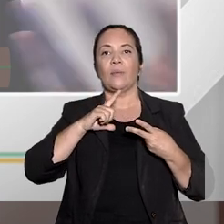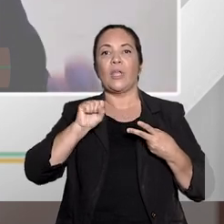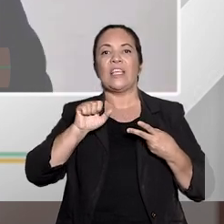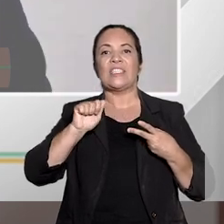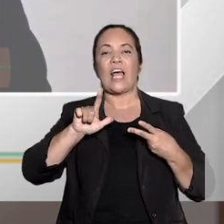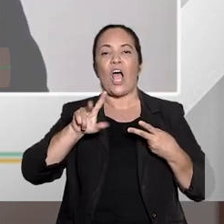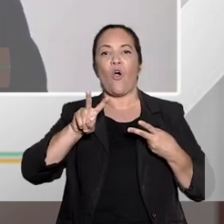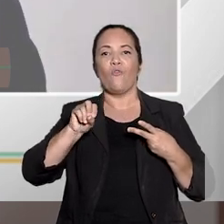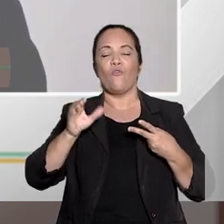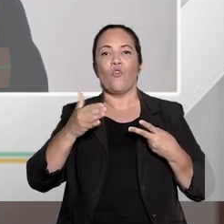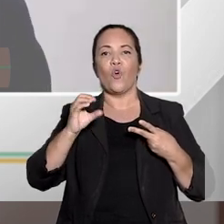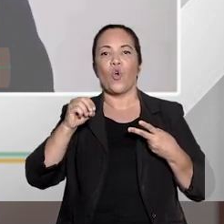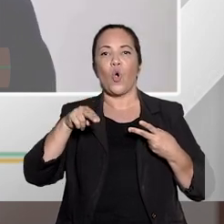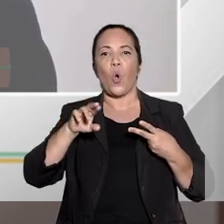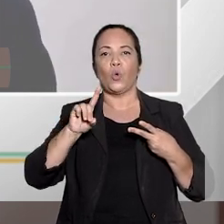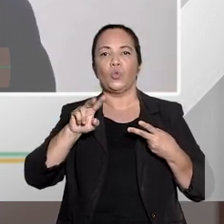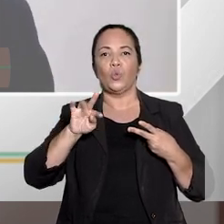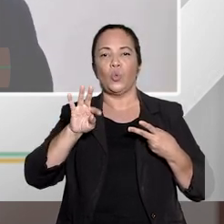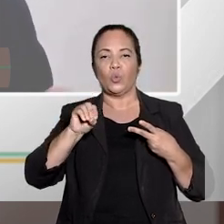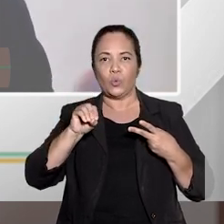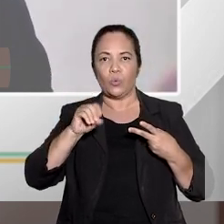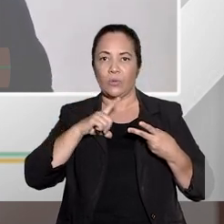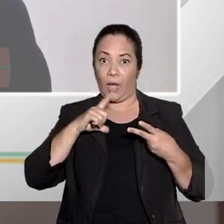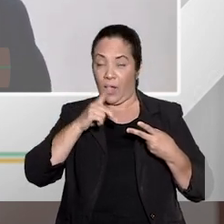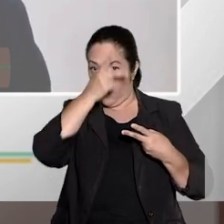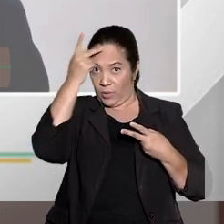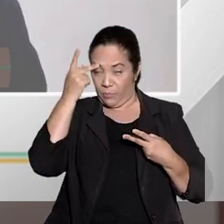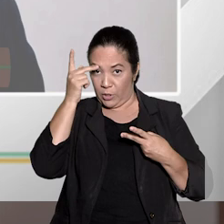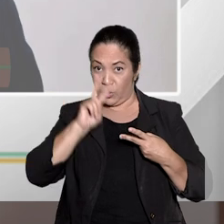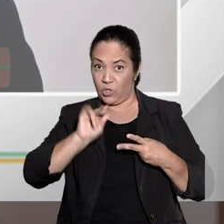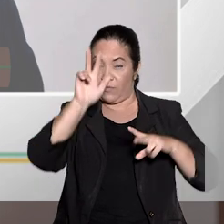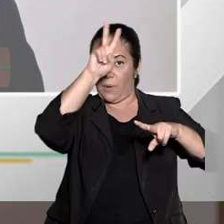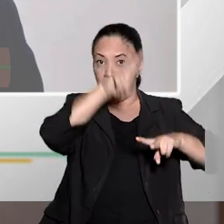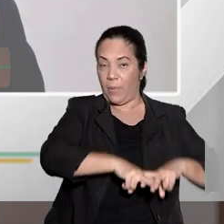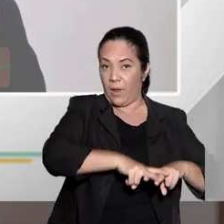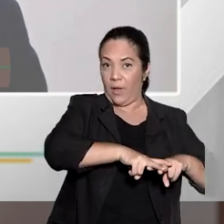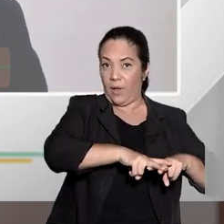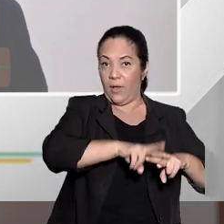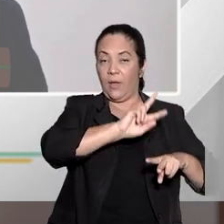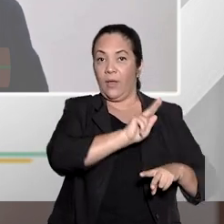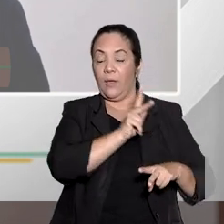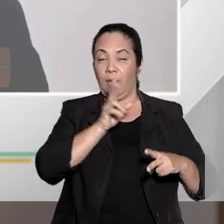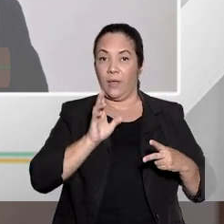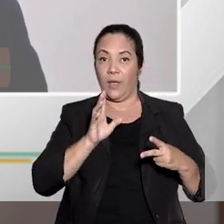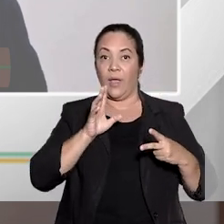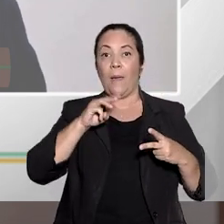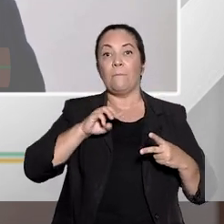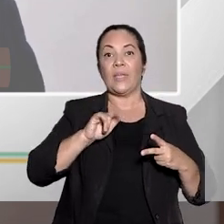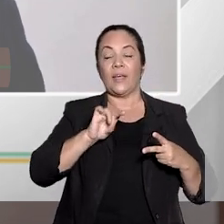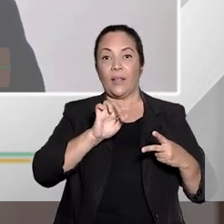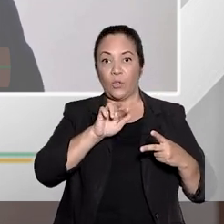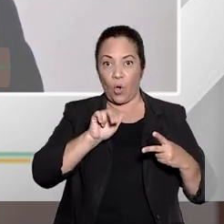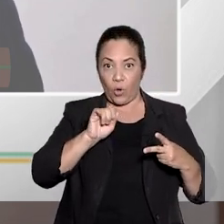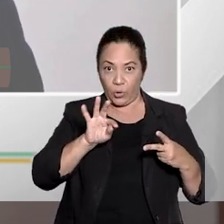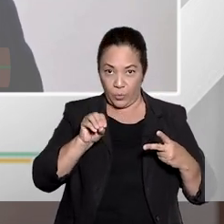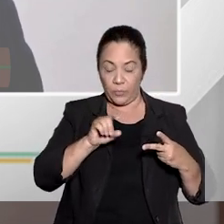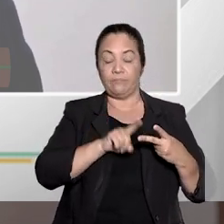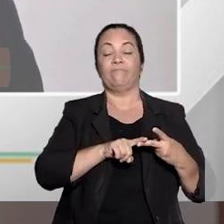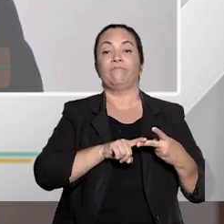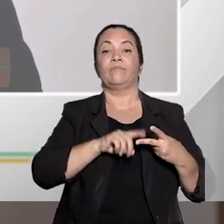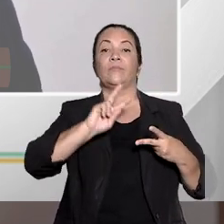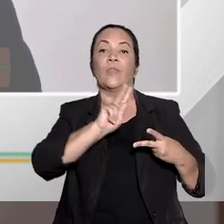conduto, enquanto o habeas corpus, quando a pessoa já se encontra presa, vai receber o nome de liberatório. A doutrina fala, mais